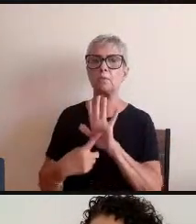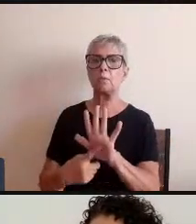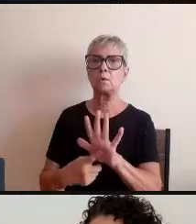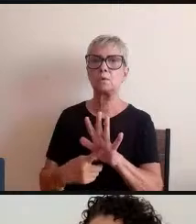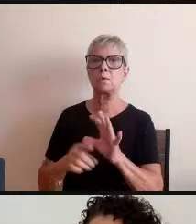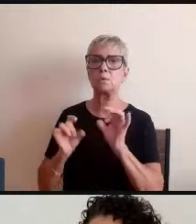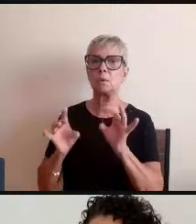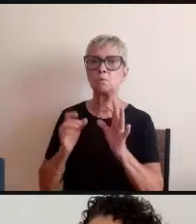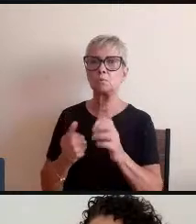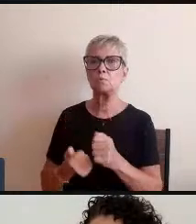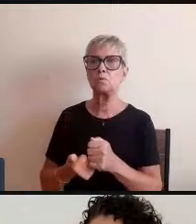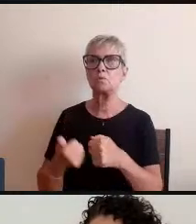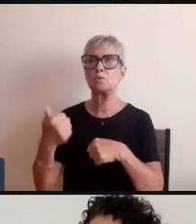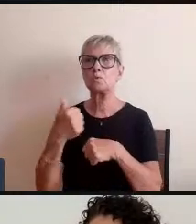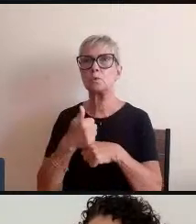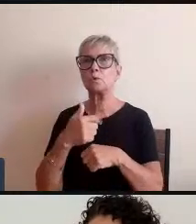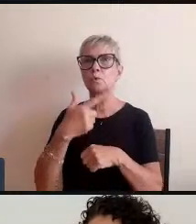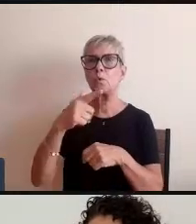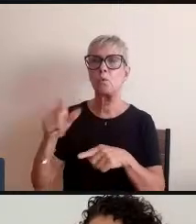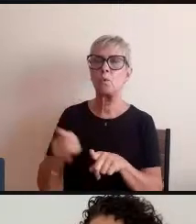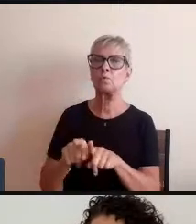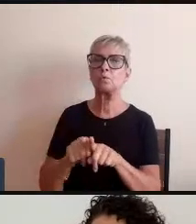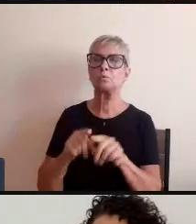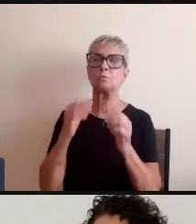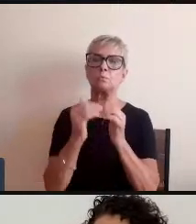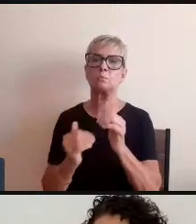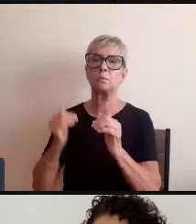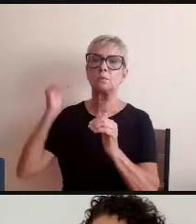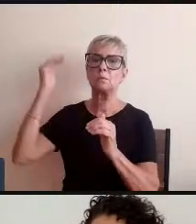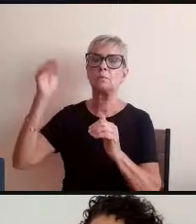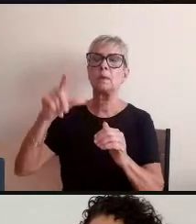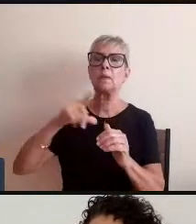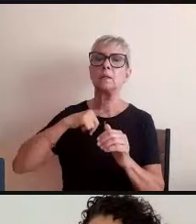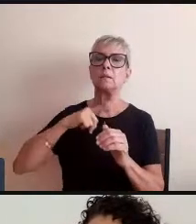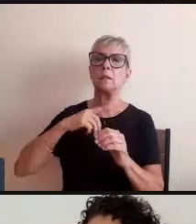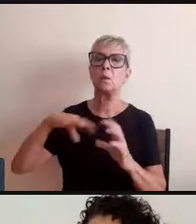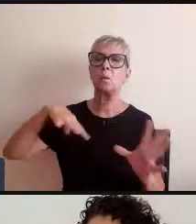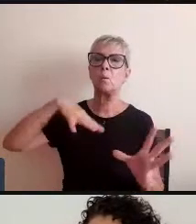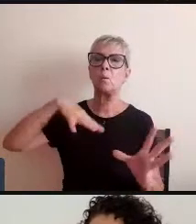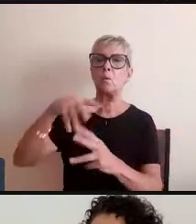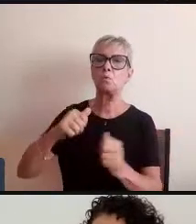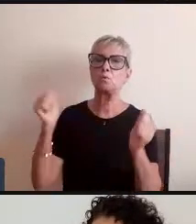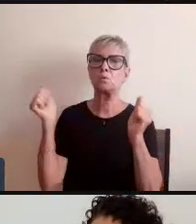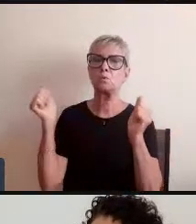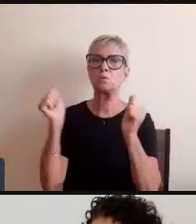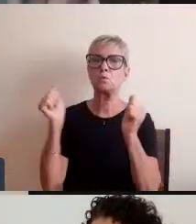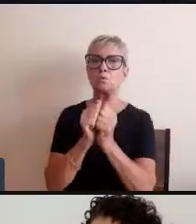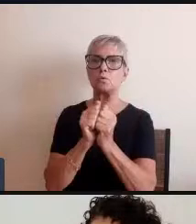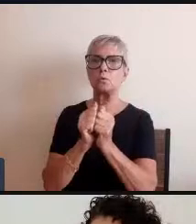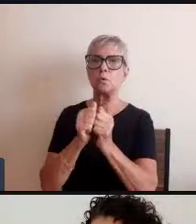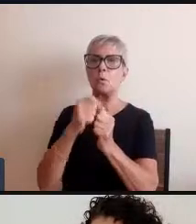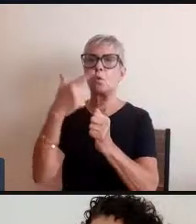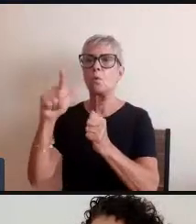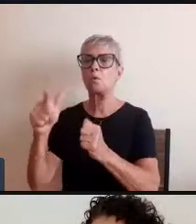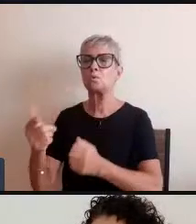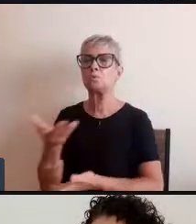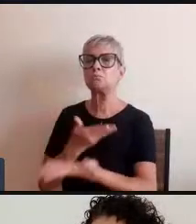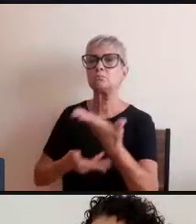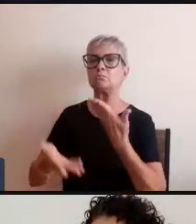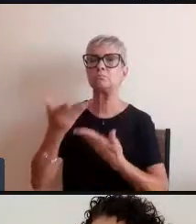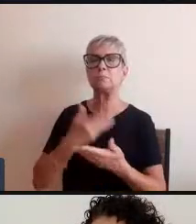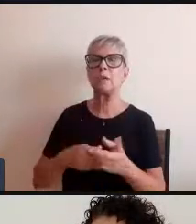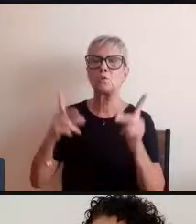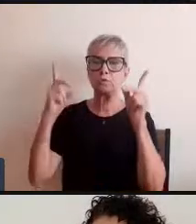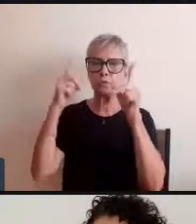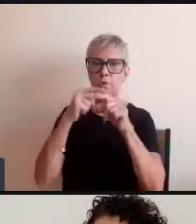outro isso é um processo hierárquico mas é ter um mundo com o outro então é complicado porque a